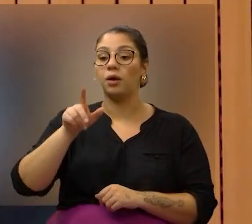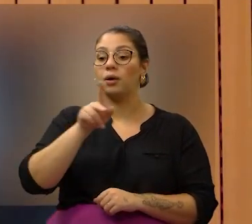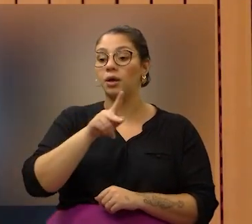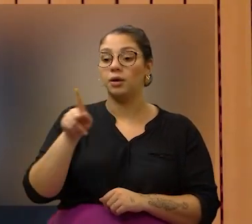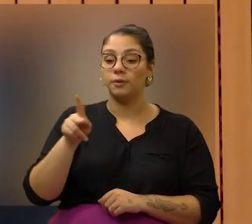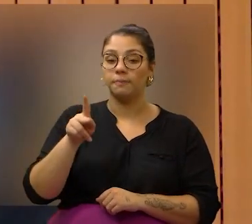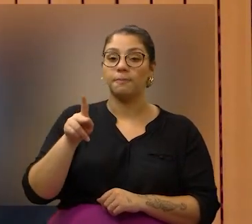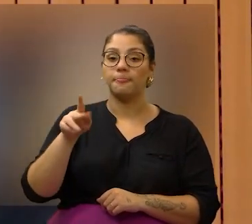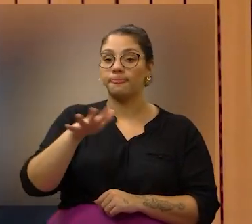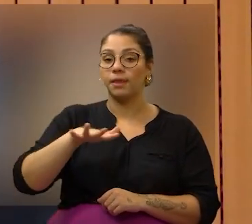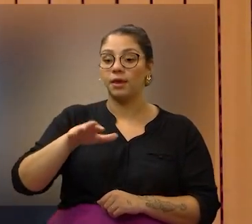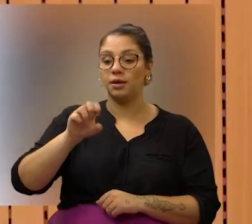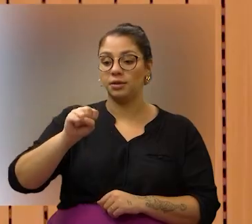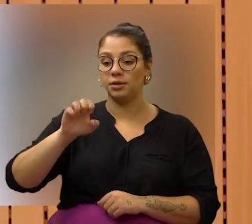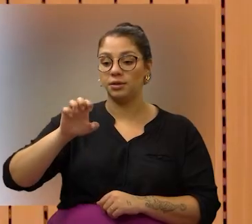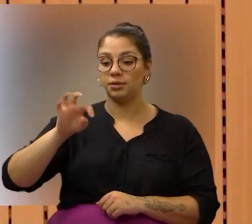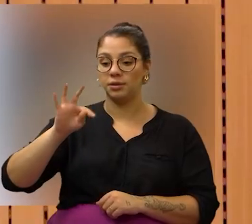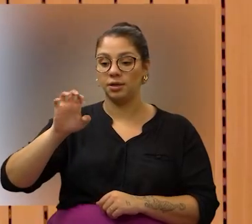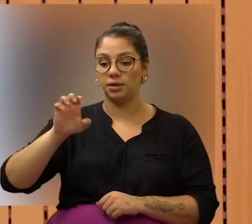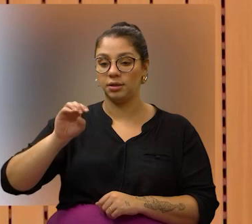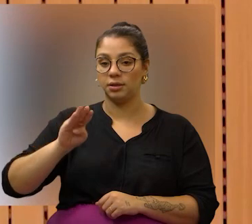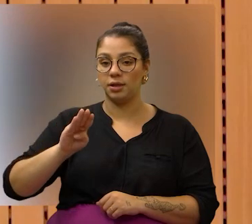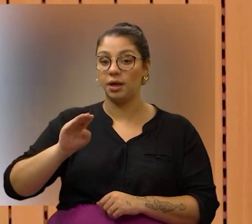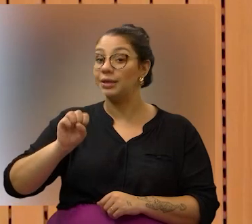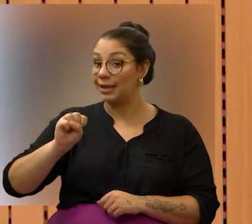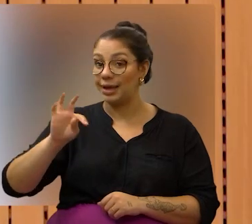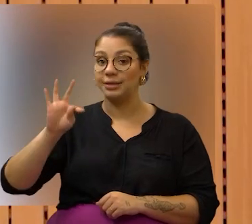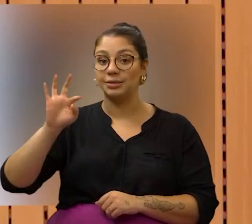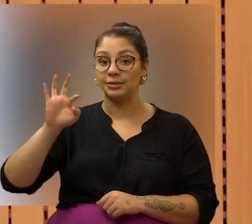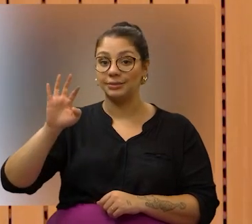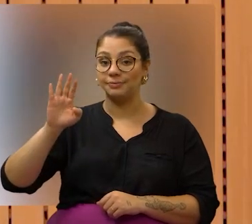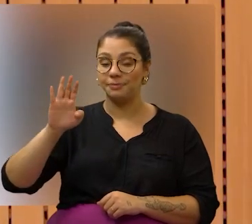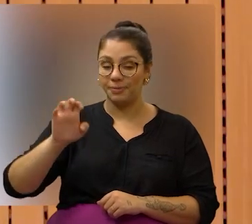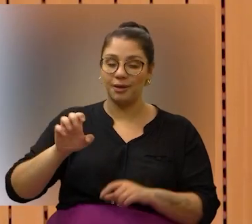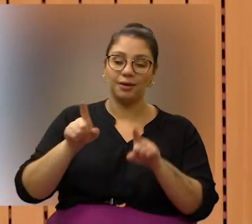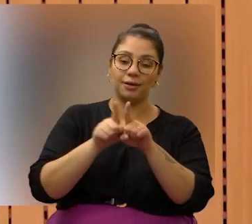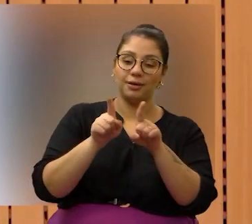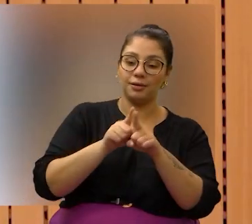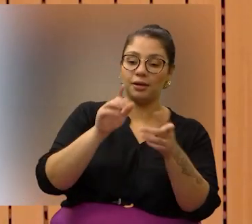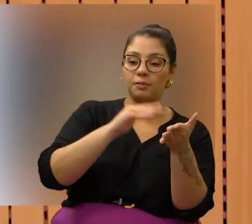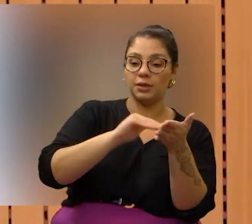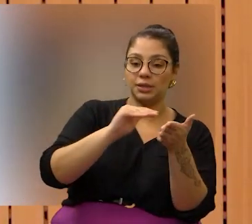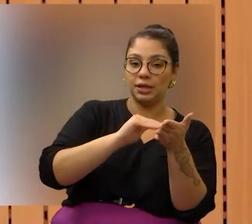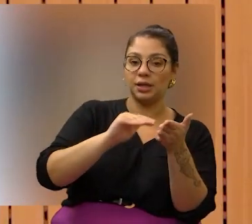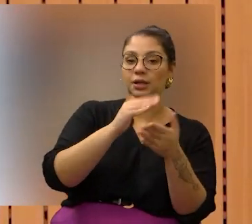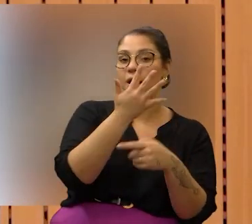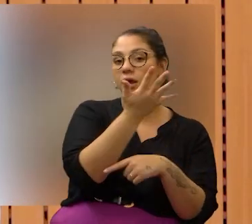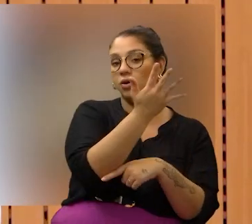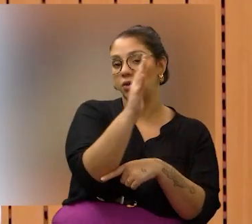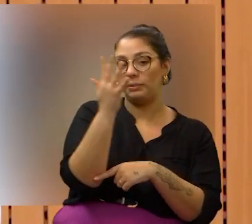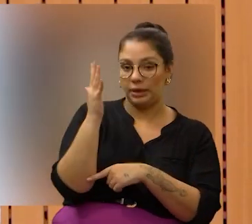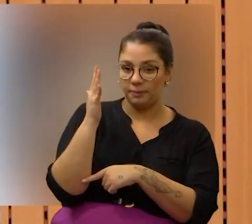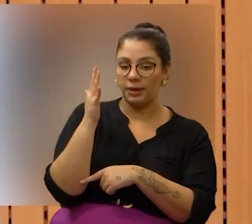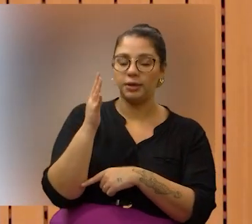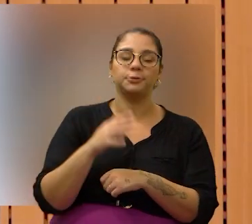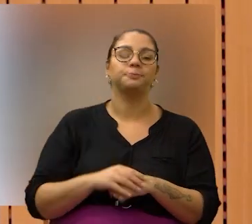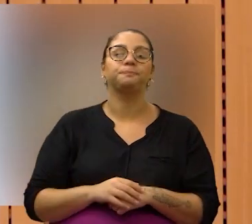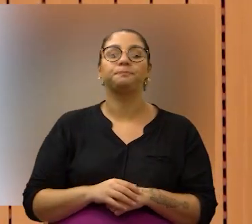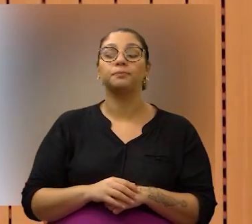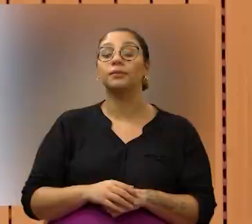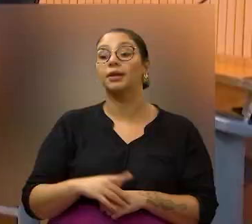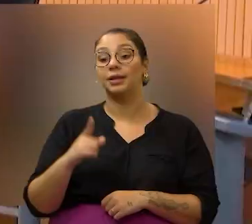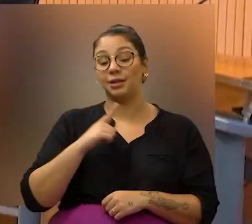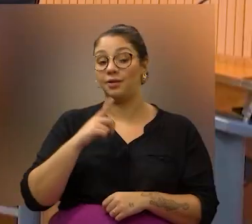ambiental da CETESB, e o secretário do Verde Meio Ambiente e Desenvolvimento Sustentável, Rogério Menezes, que,